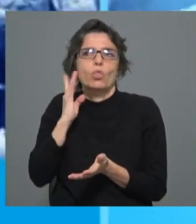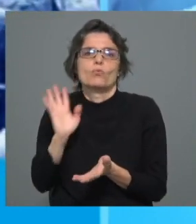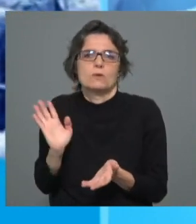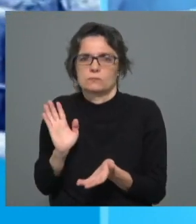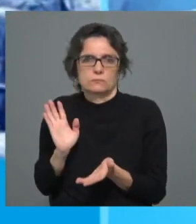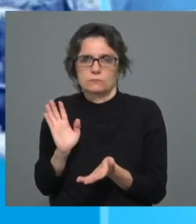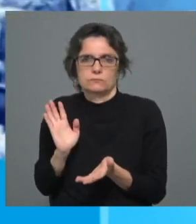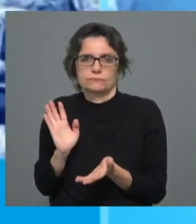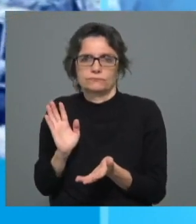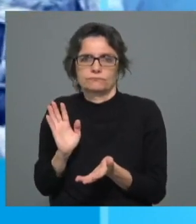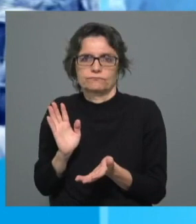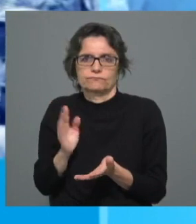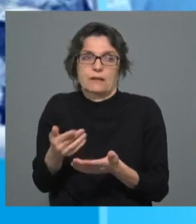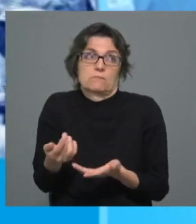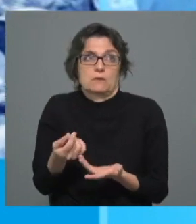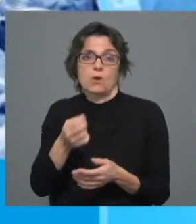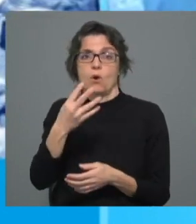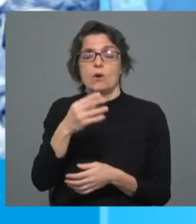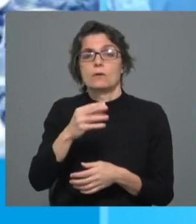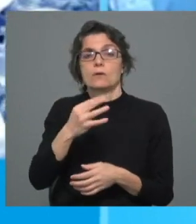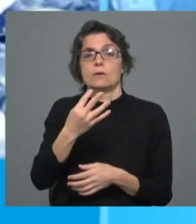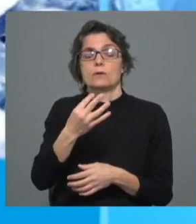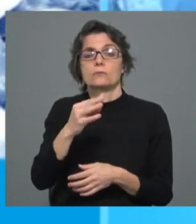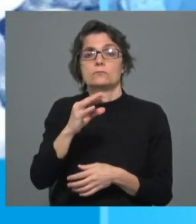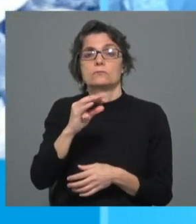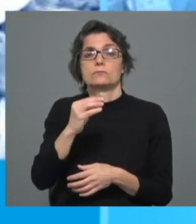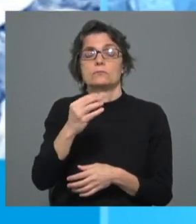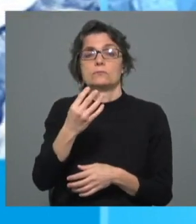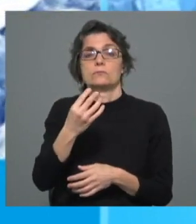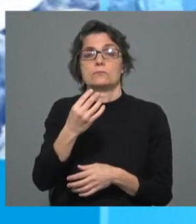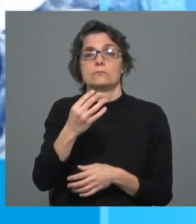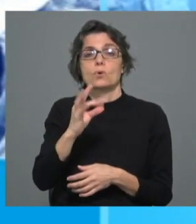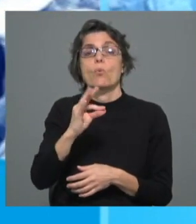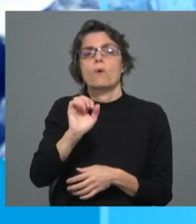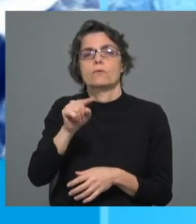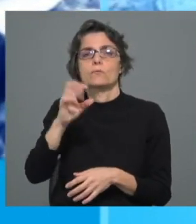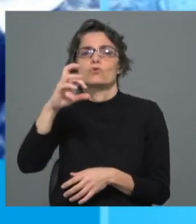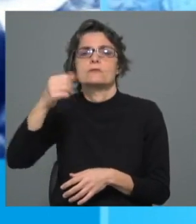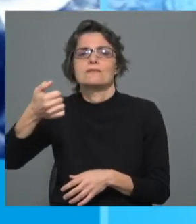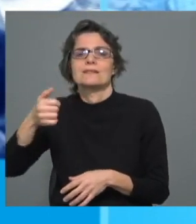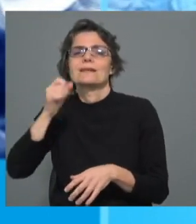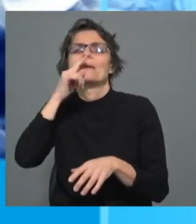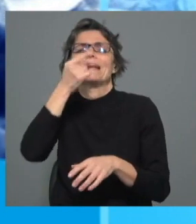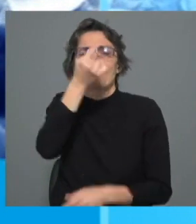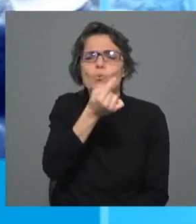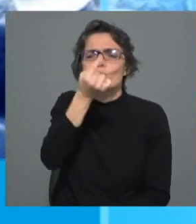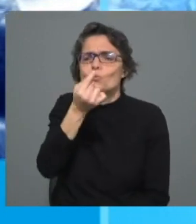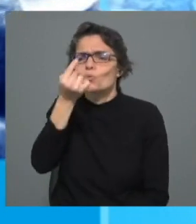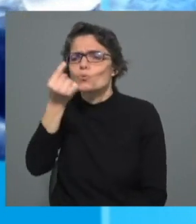não interessa muito saber ah, foram 4.815. Interessa-se saber quem é que foi cada um desses 4.815